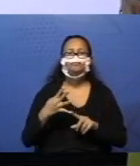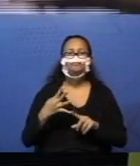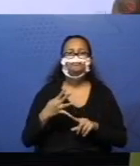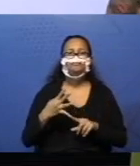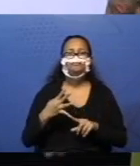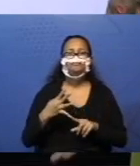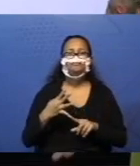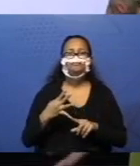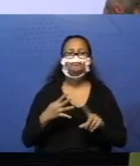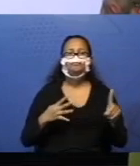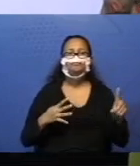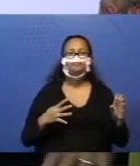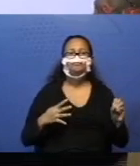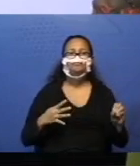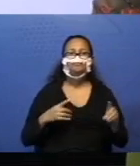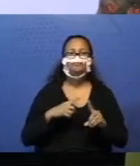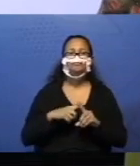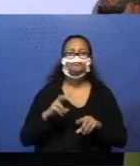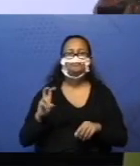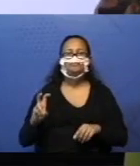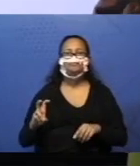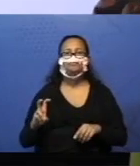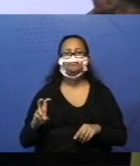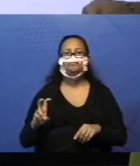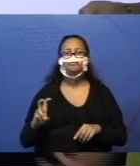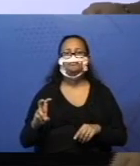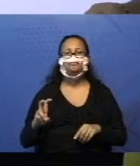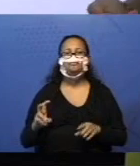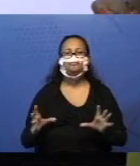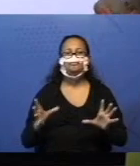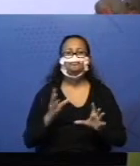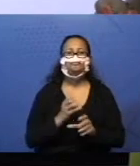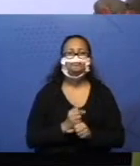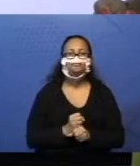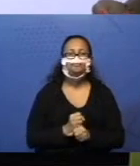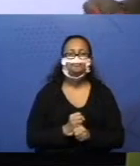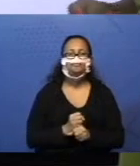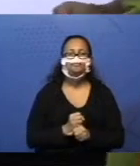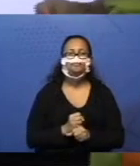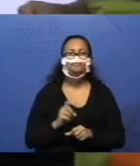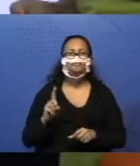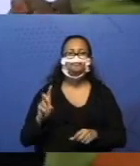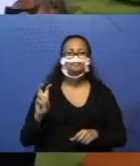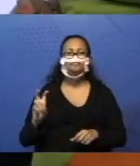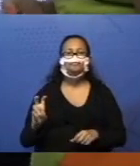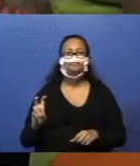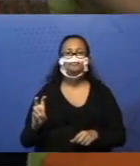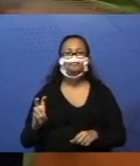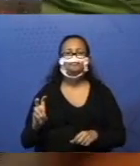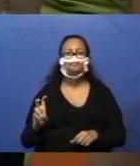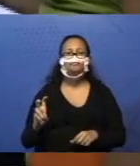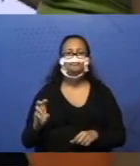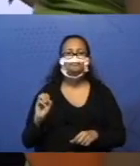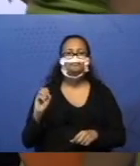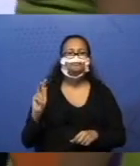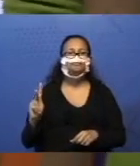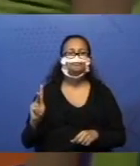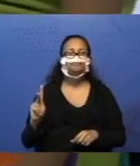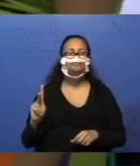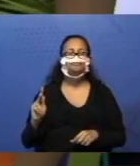cinco. Aquela facinha, né? Que a professora falou. Dez mais cinco. Eu já sei que é quinze. Certinho?